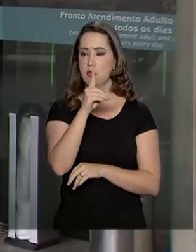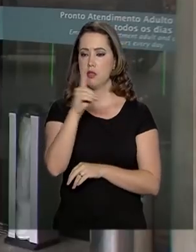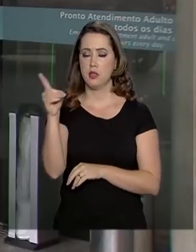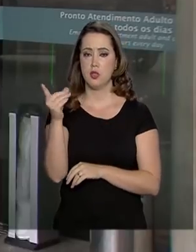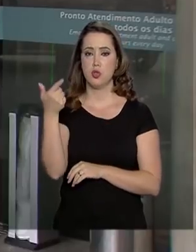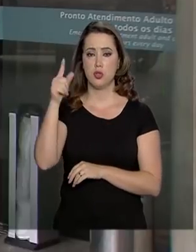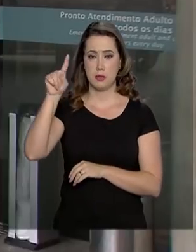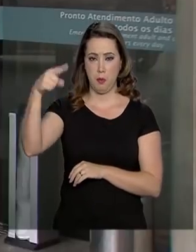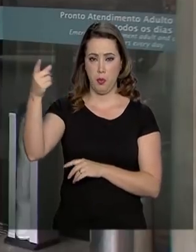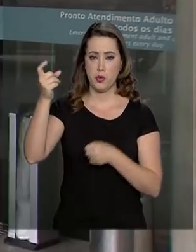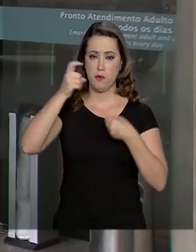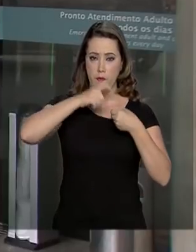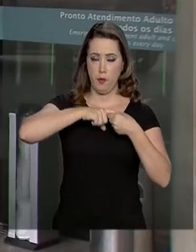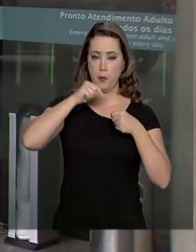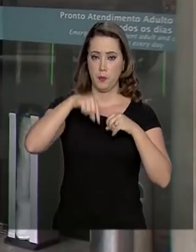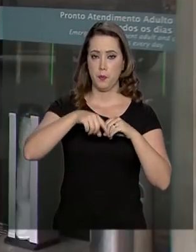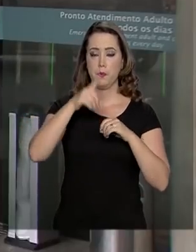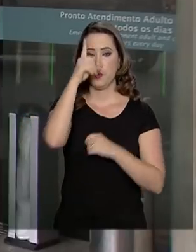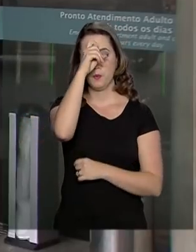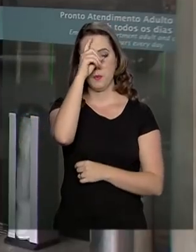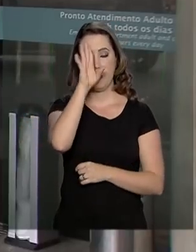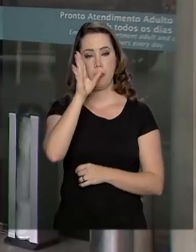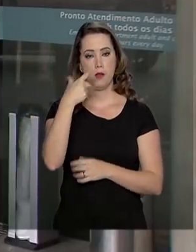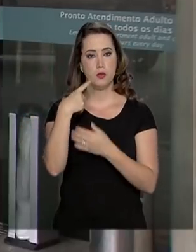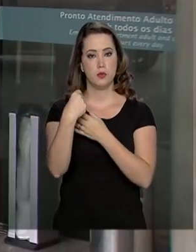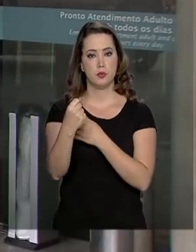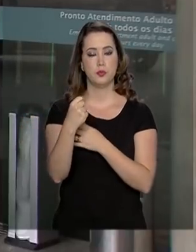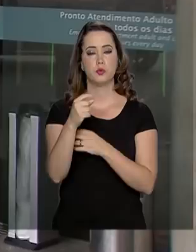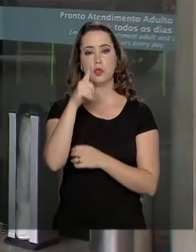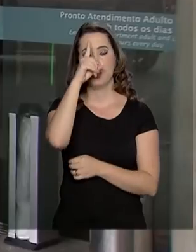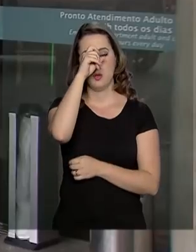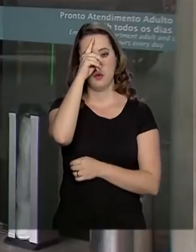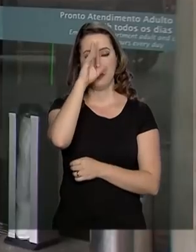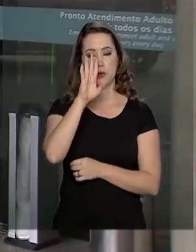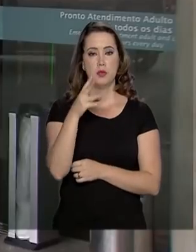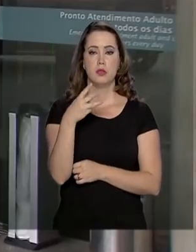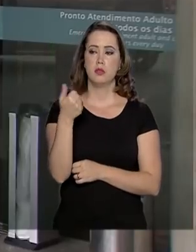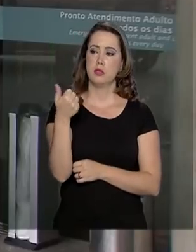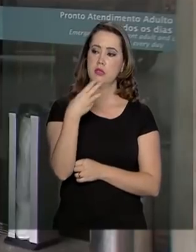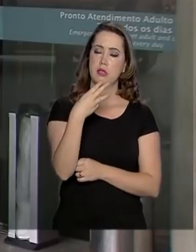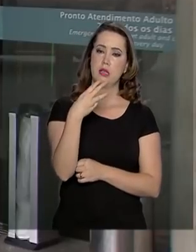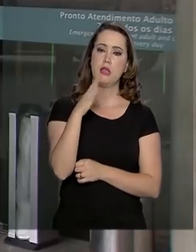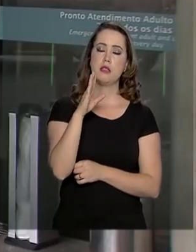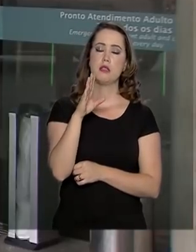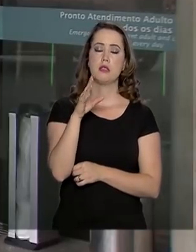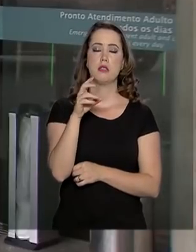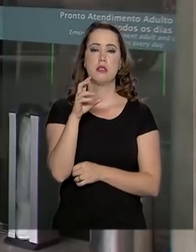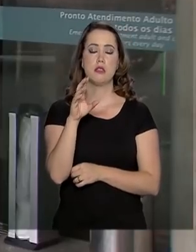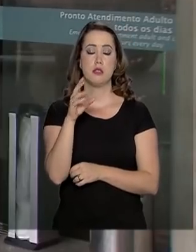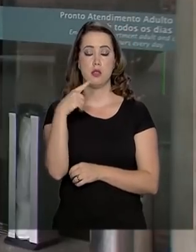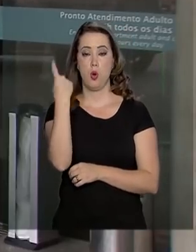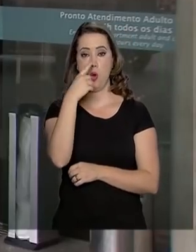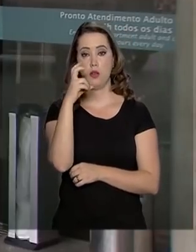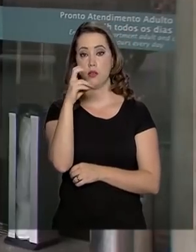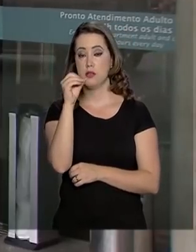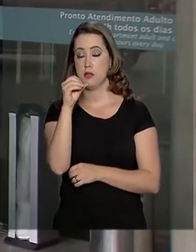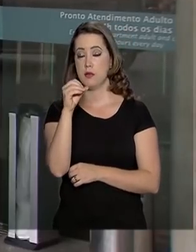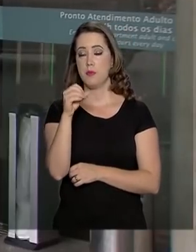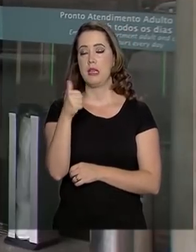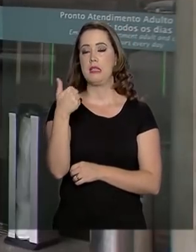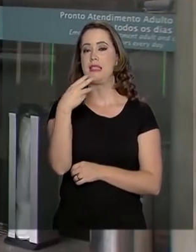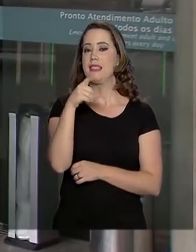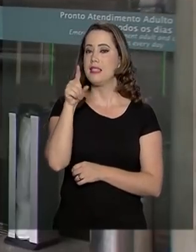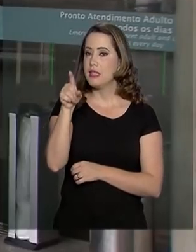dias. O presidente da República já deixou o hospital por volta de 13 horas e 50 minutos. Ele já